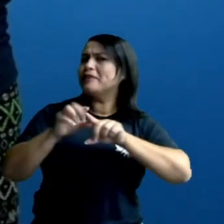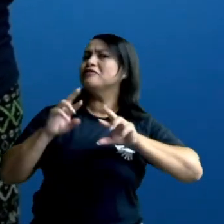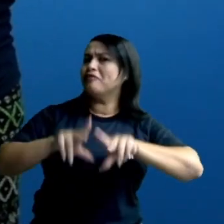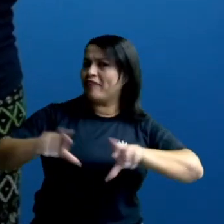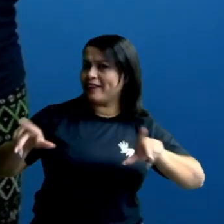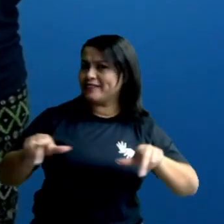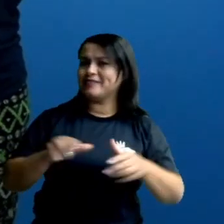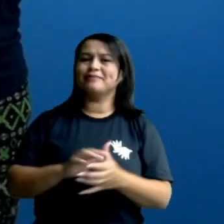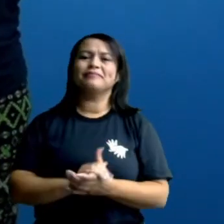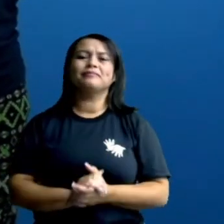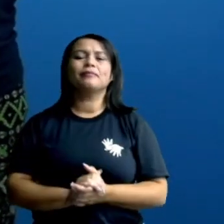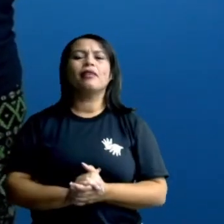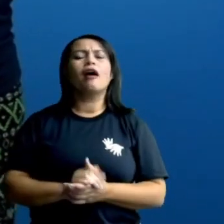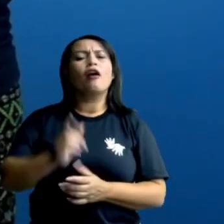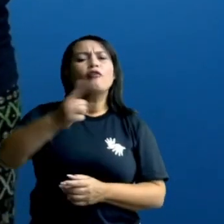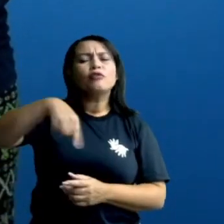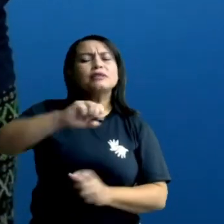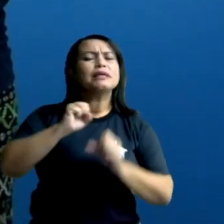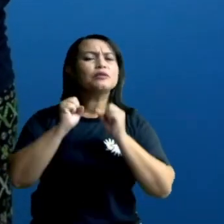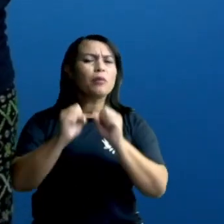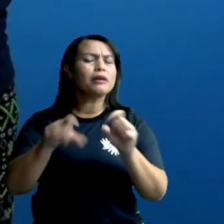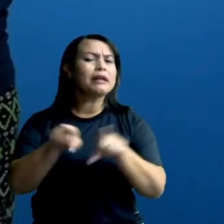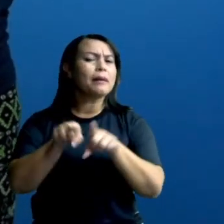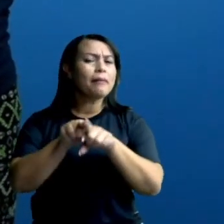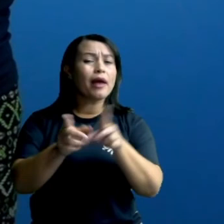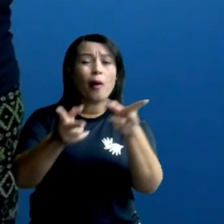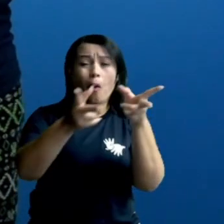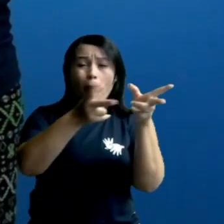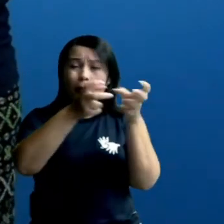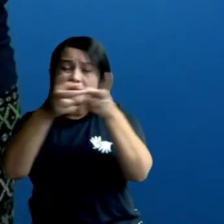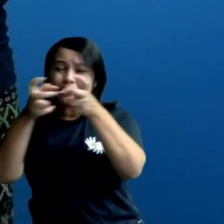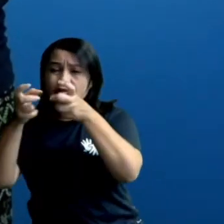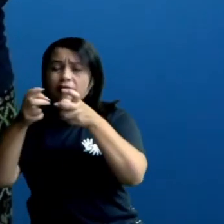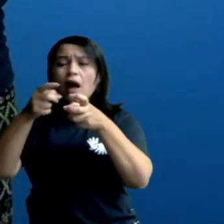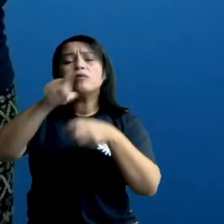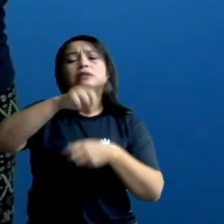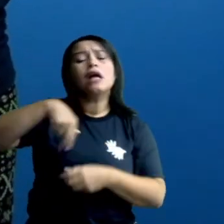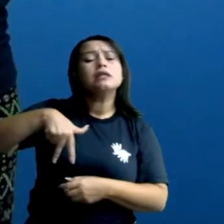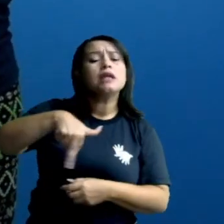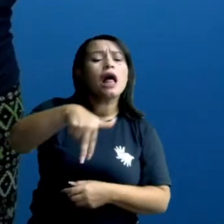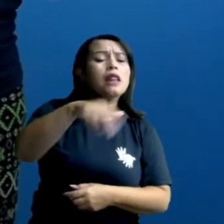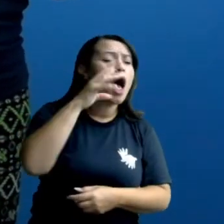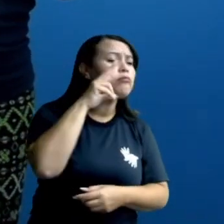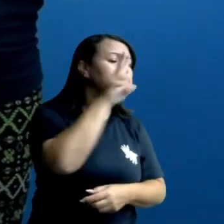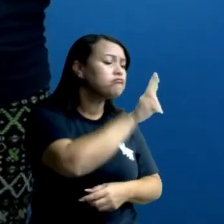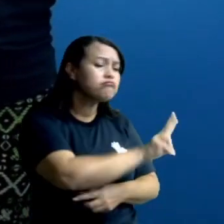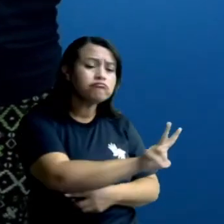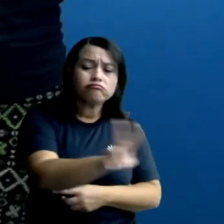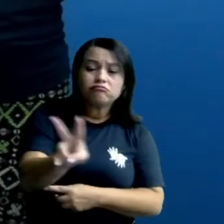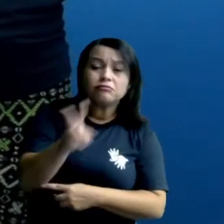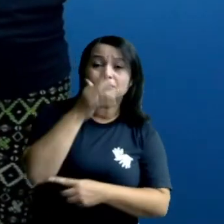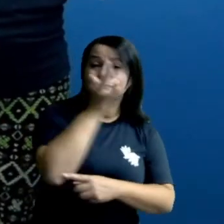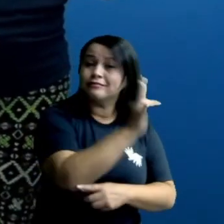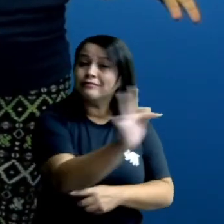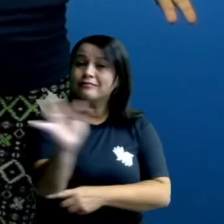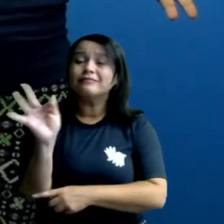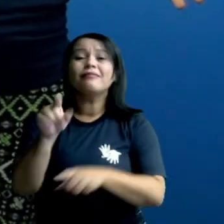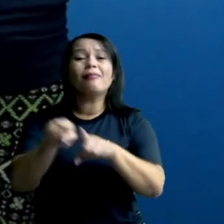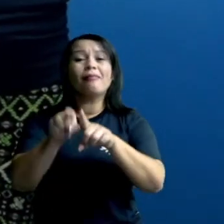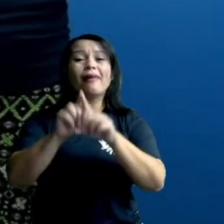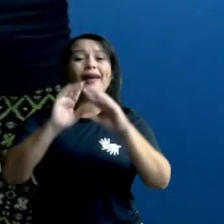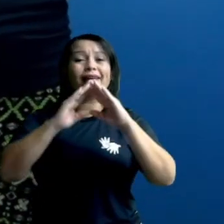iguais. E vocês podem observar as plantas por onde vocês andam. No jardim de casa, no